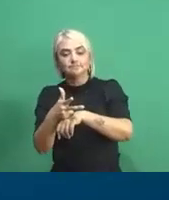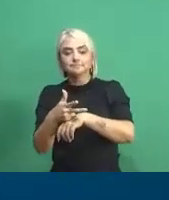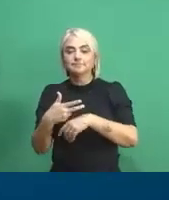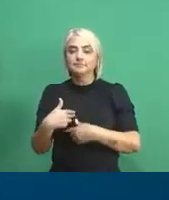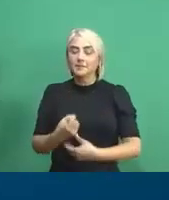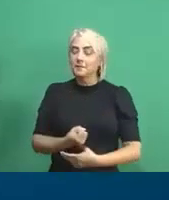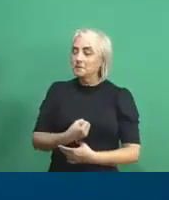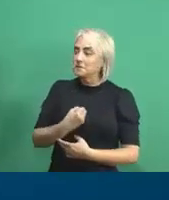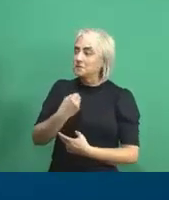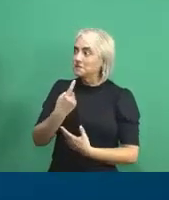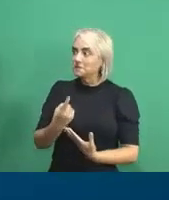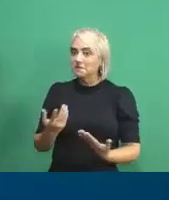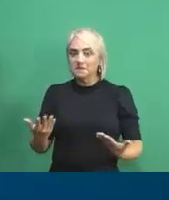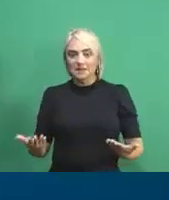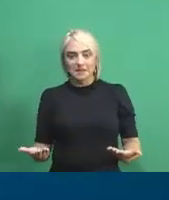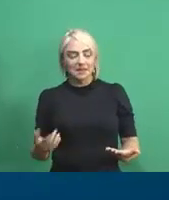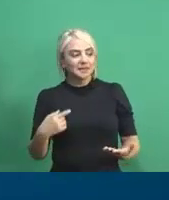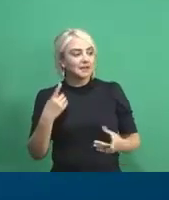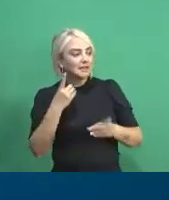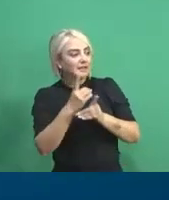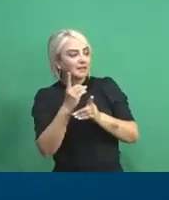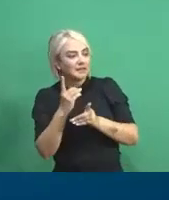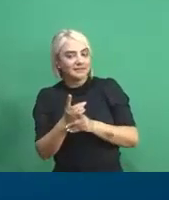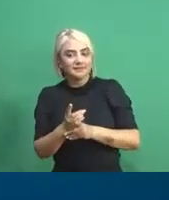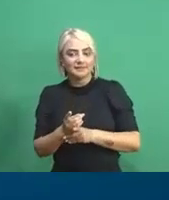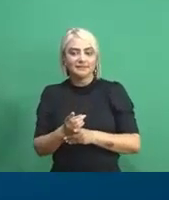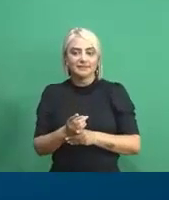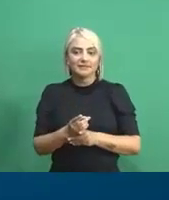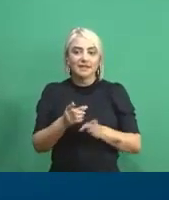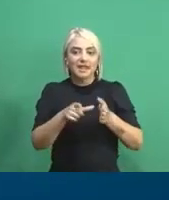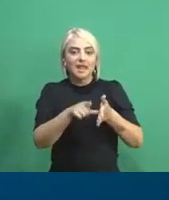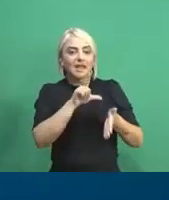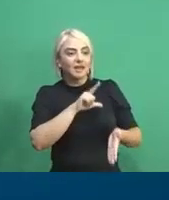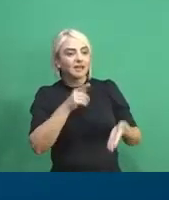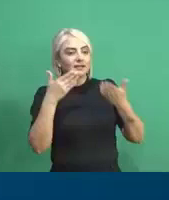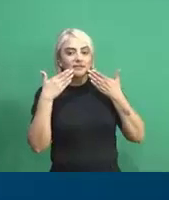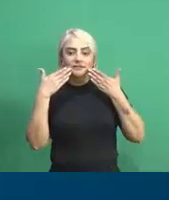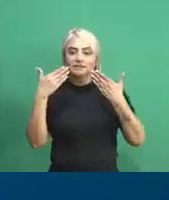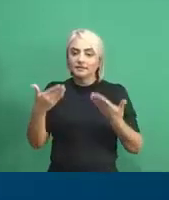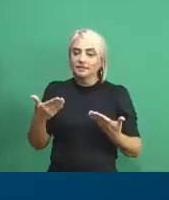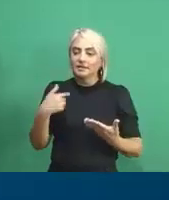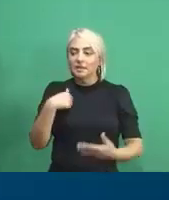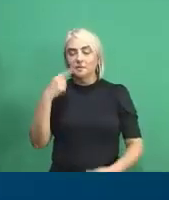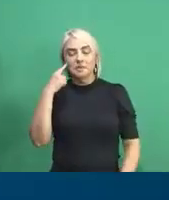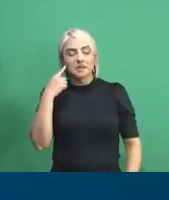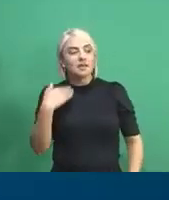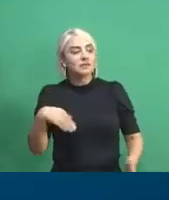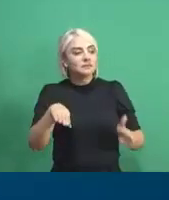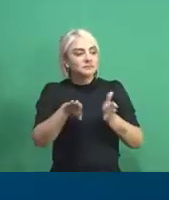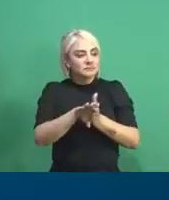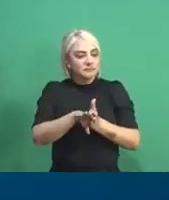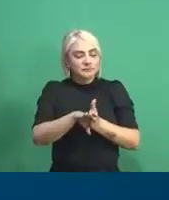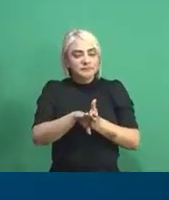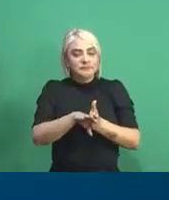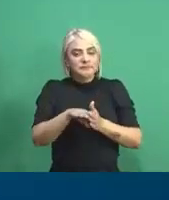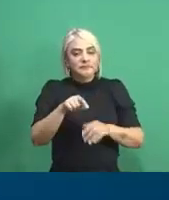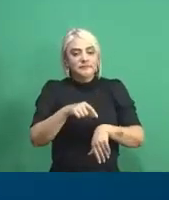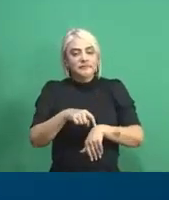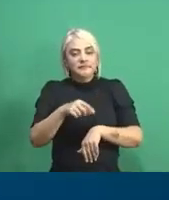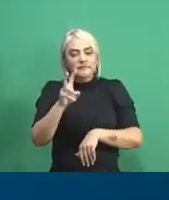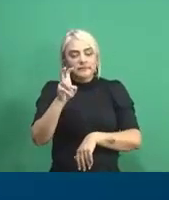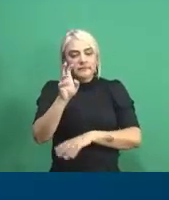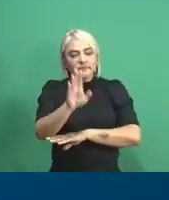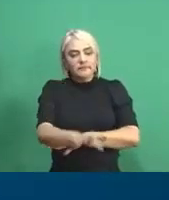uma grande surpresa encontrá-lo antes da sua apresentação, que eu imaginei que só estaria aqui só a partir das